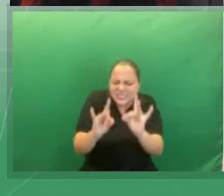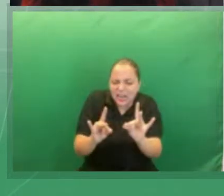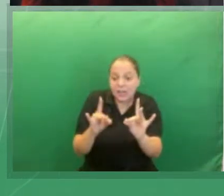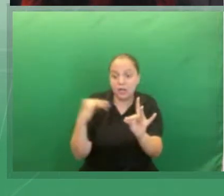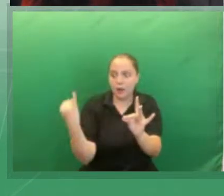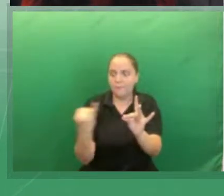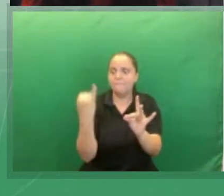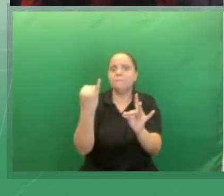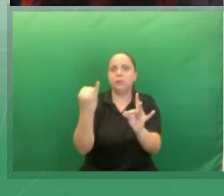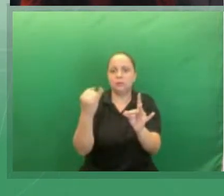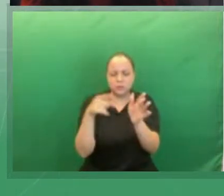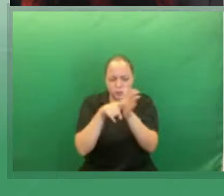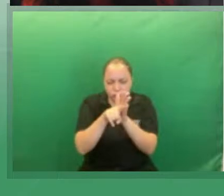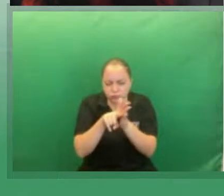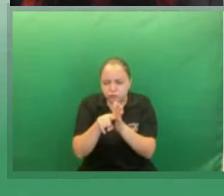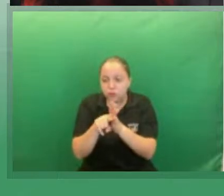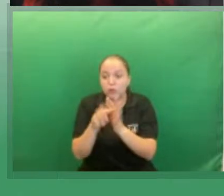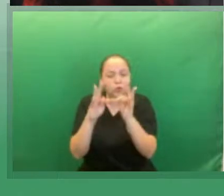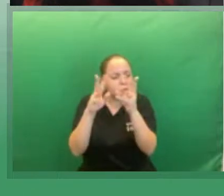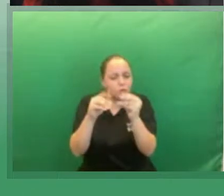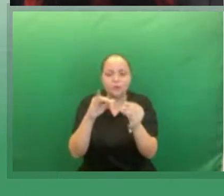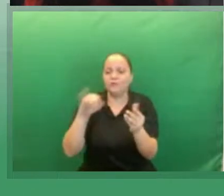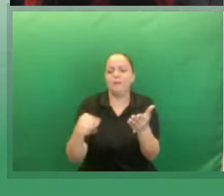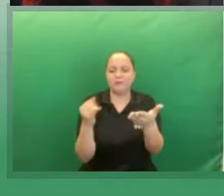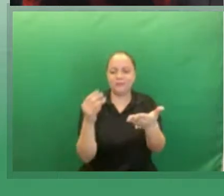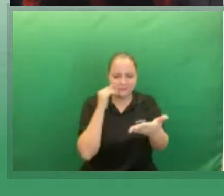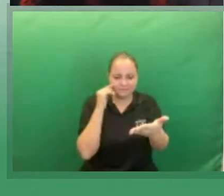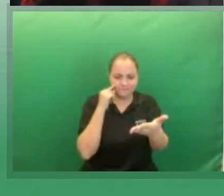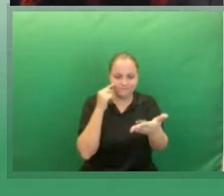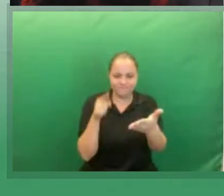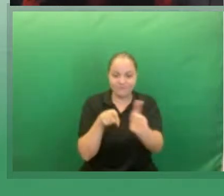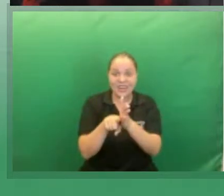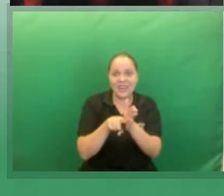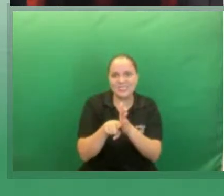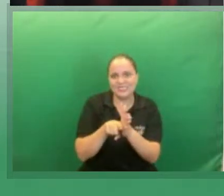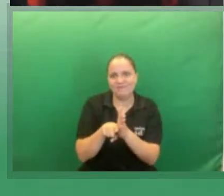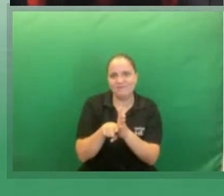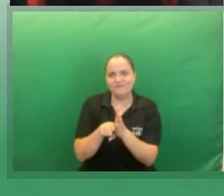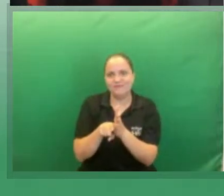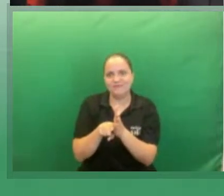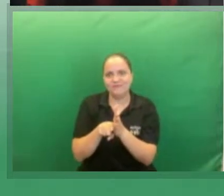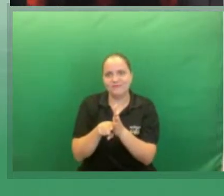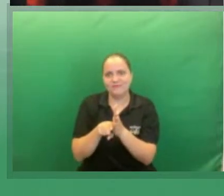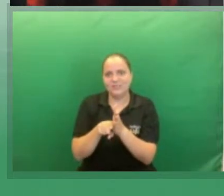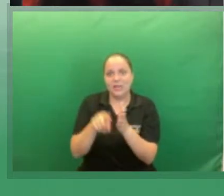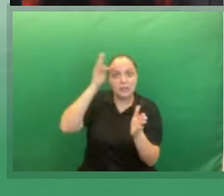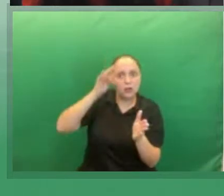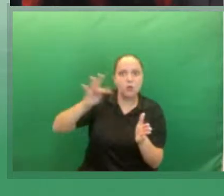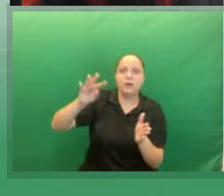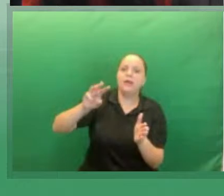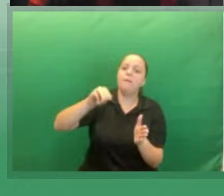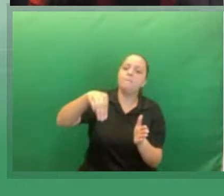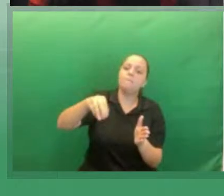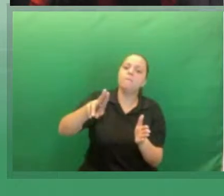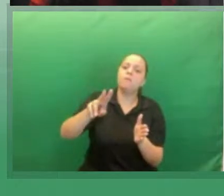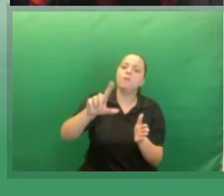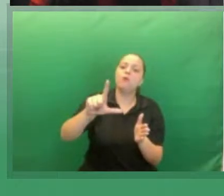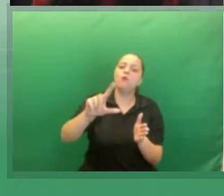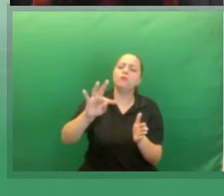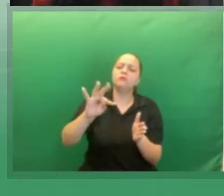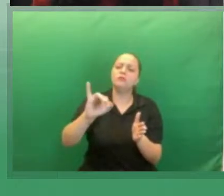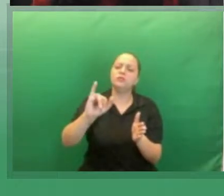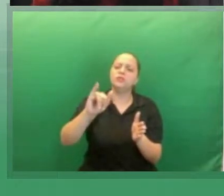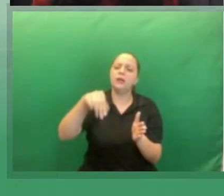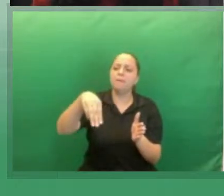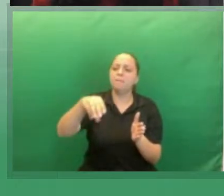importantes para análise também são aproveitadas a partir da teoria multimodal. Por favor,